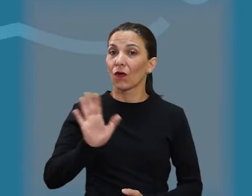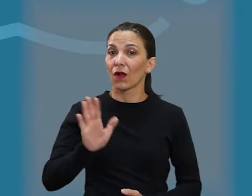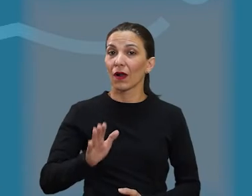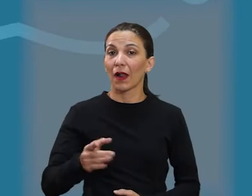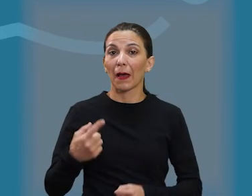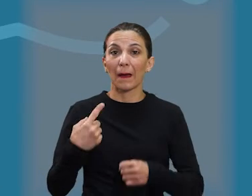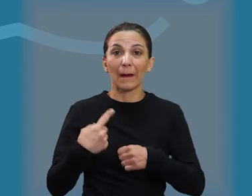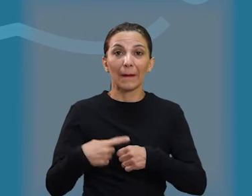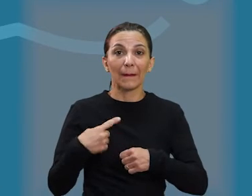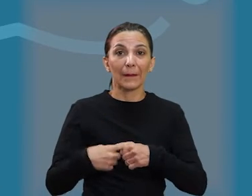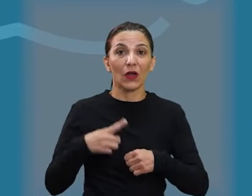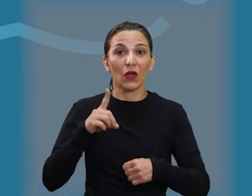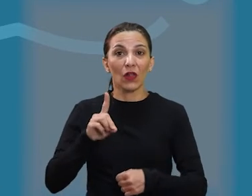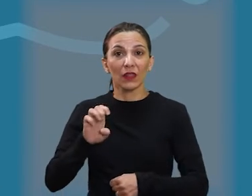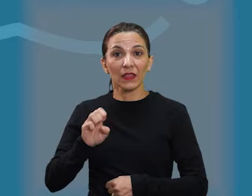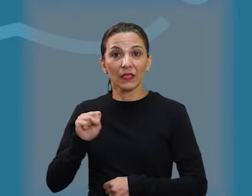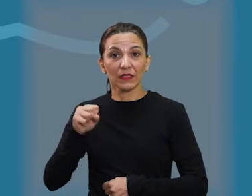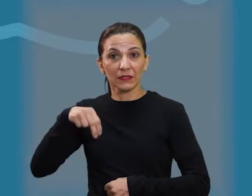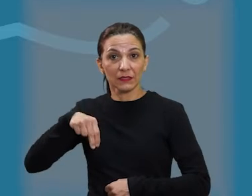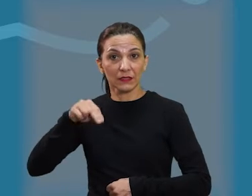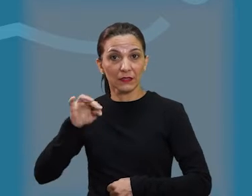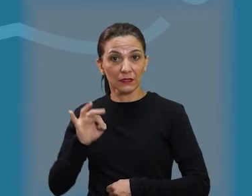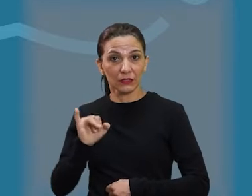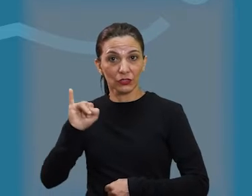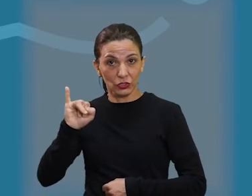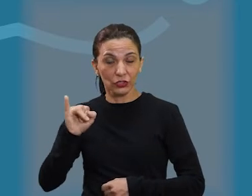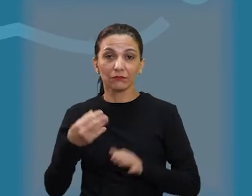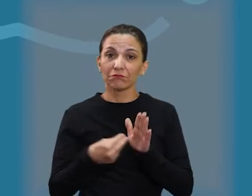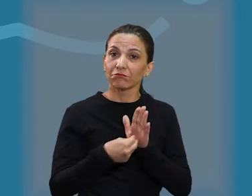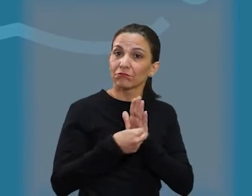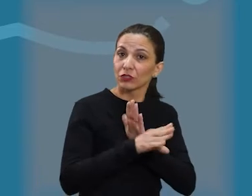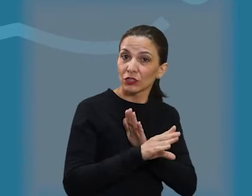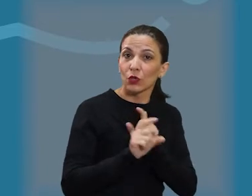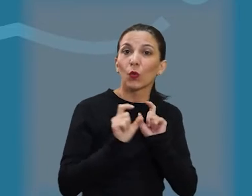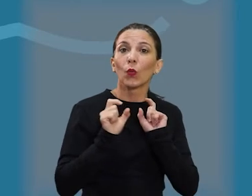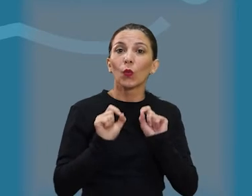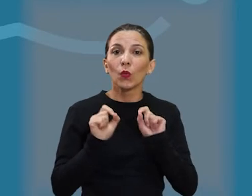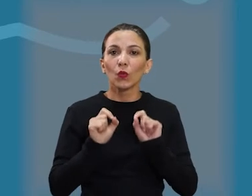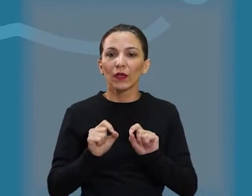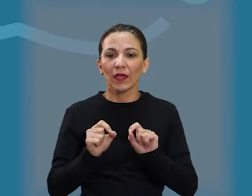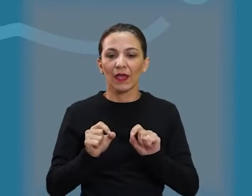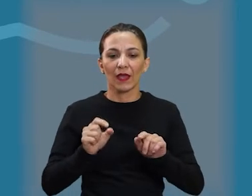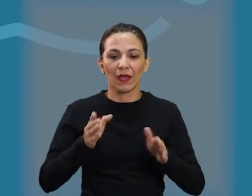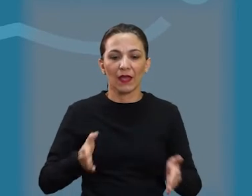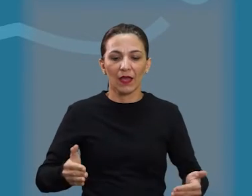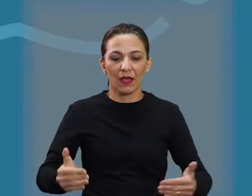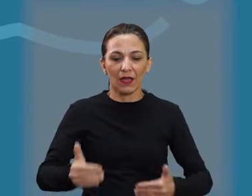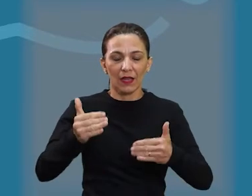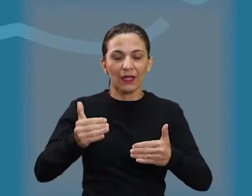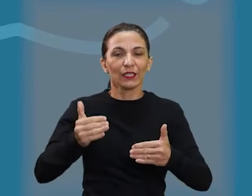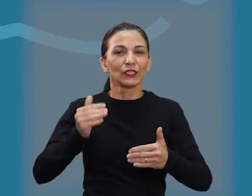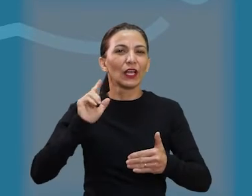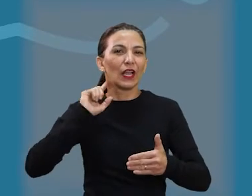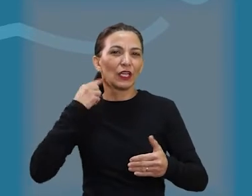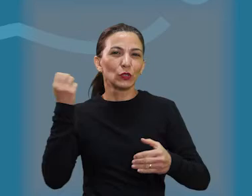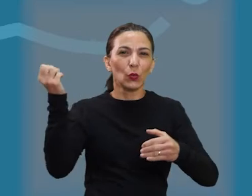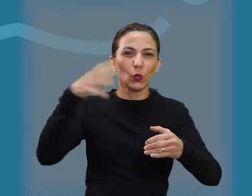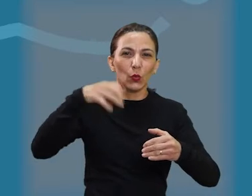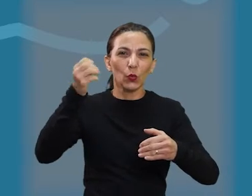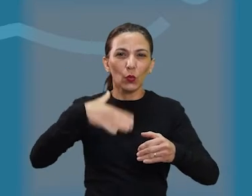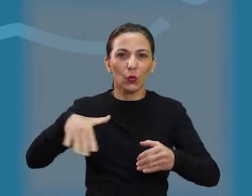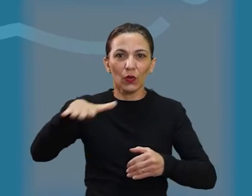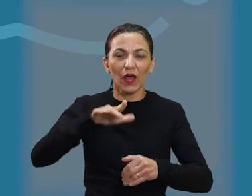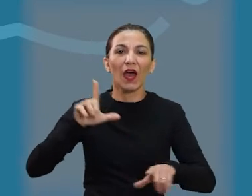Olá pessoal do Vitório Desante, uma indicação importante para vocês. Solicitei aí a colocação de lixeiras na área de